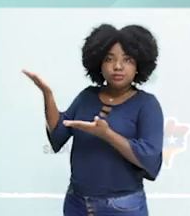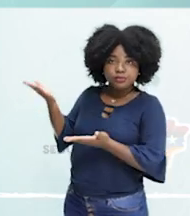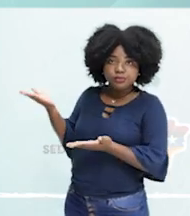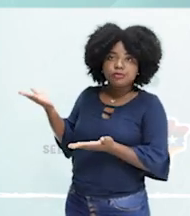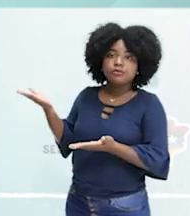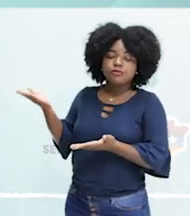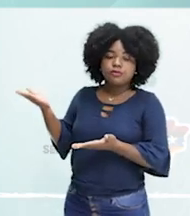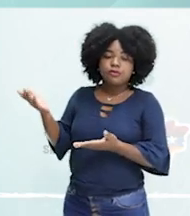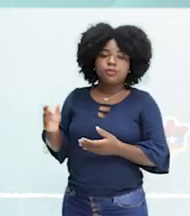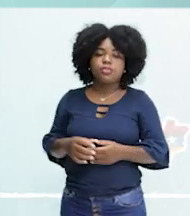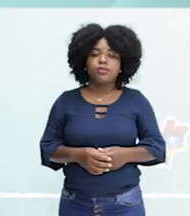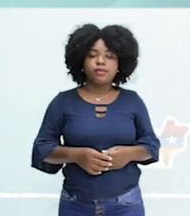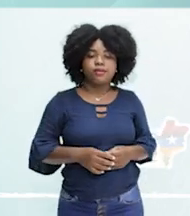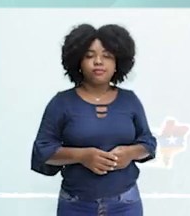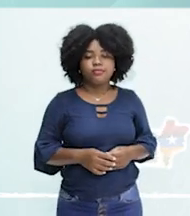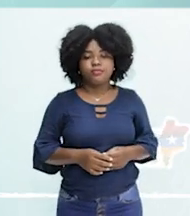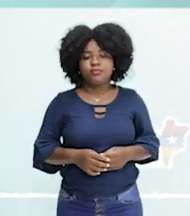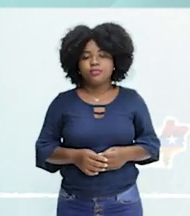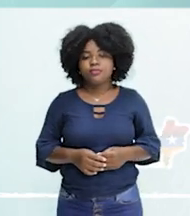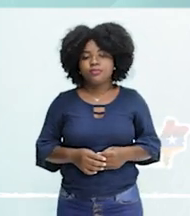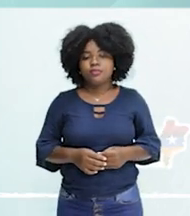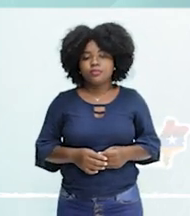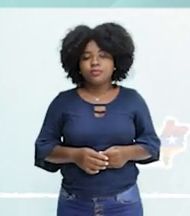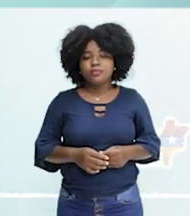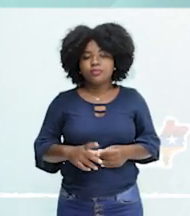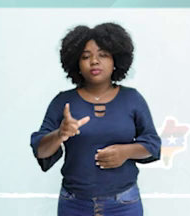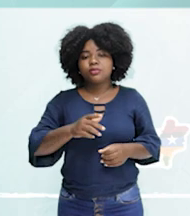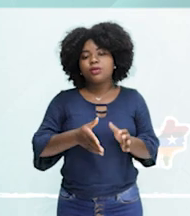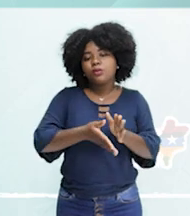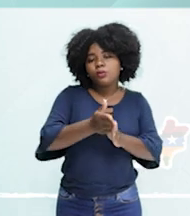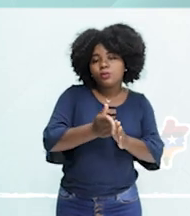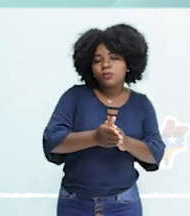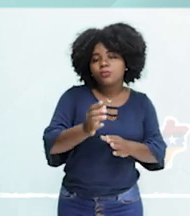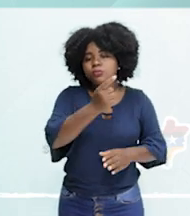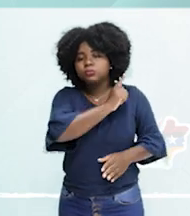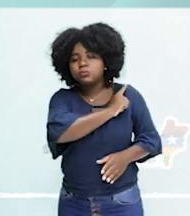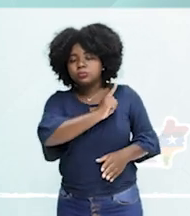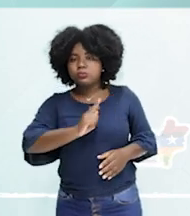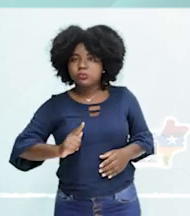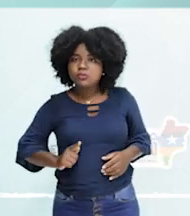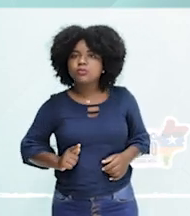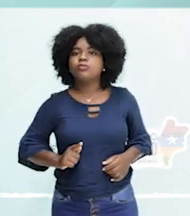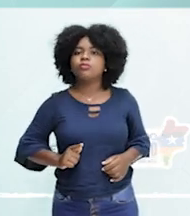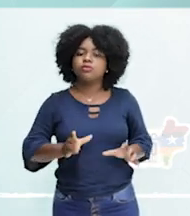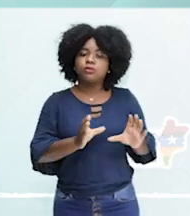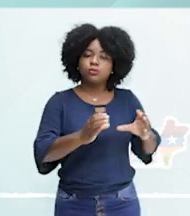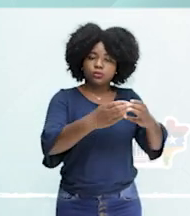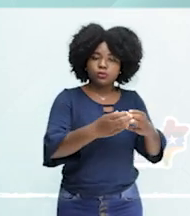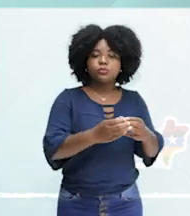órgão superior, que seria a estrutura, é o cérebro do CISNAMA, Que seria ali o Conselho do Governo, onde vai ter ali justamente com o apoio do CONAMA, né?